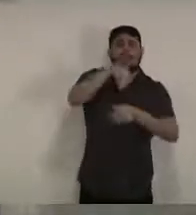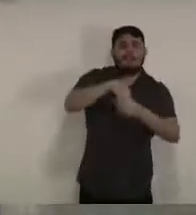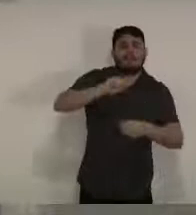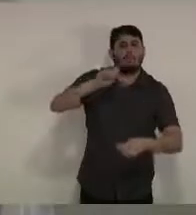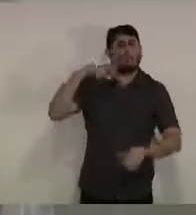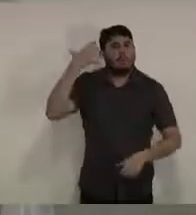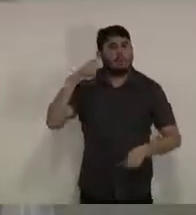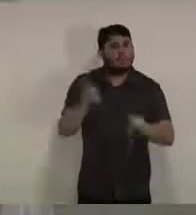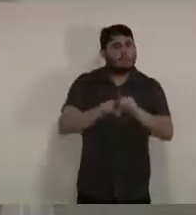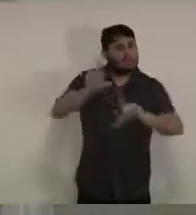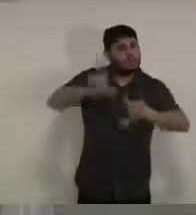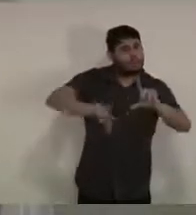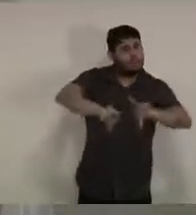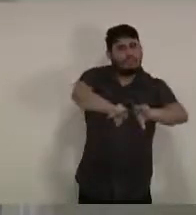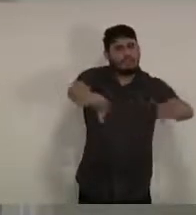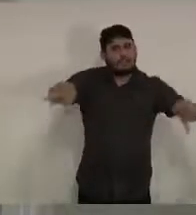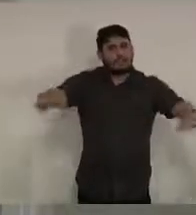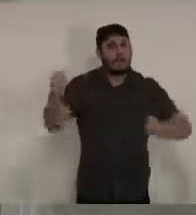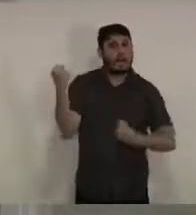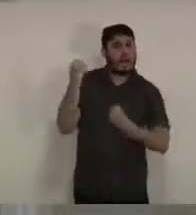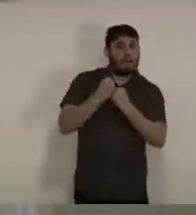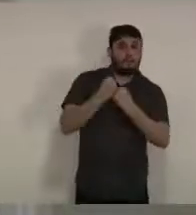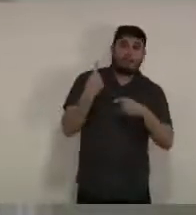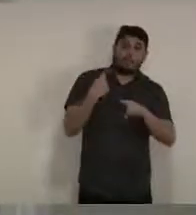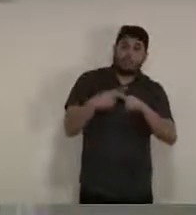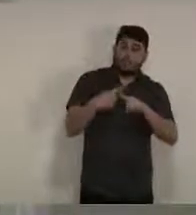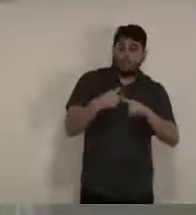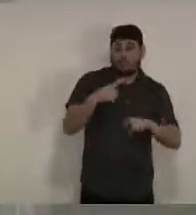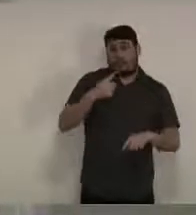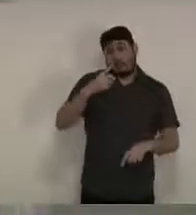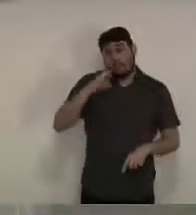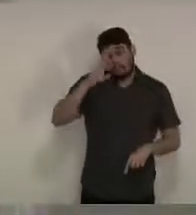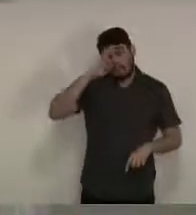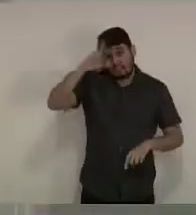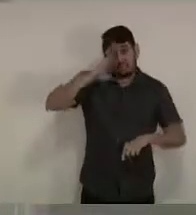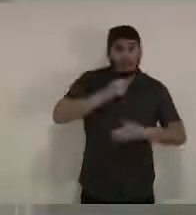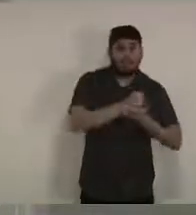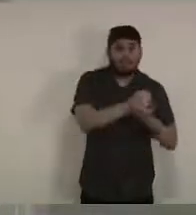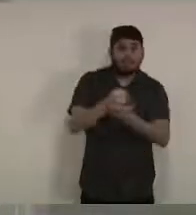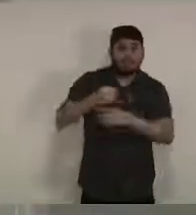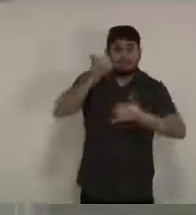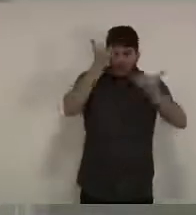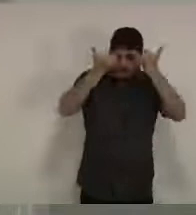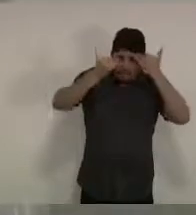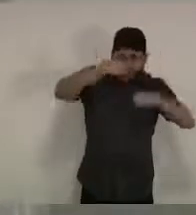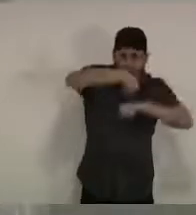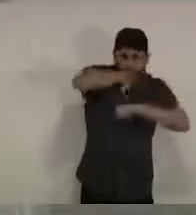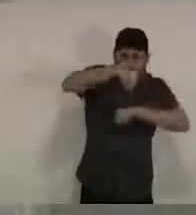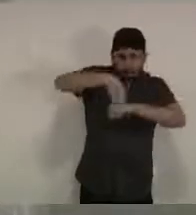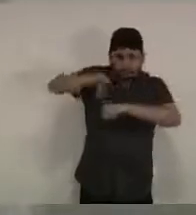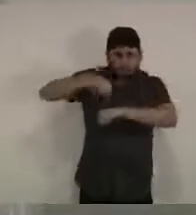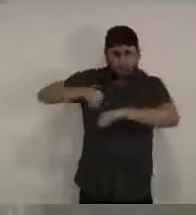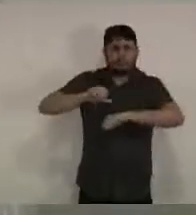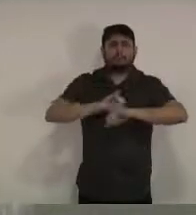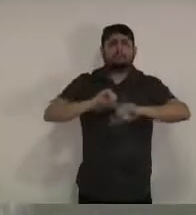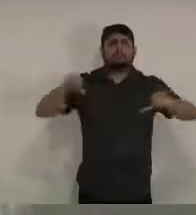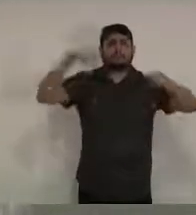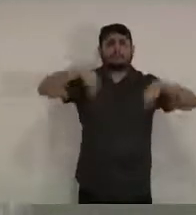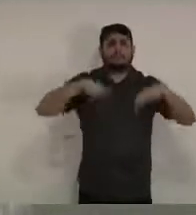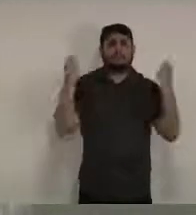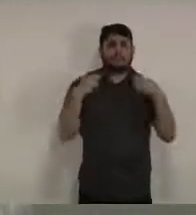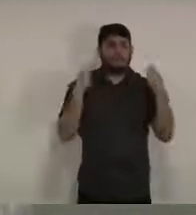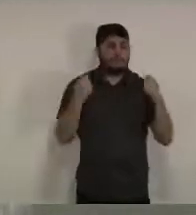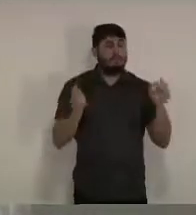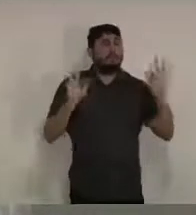das ações e de todas as informações em relação a pandemia na nossa cidade e por fim